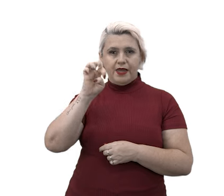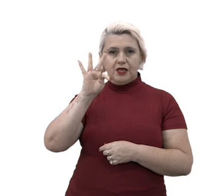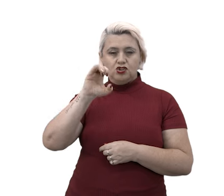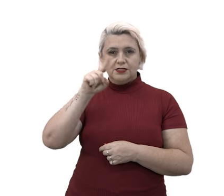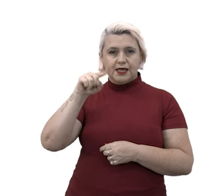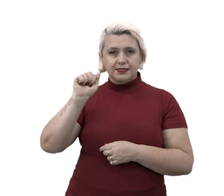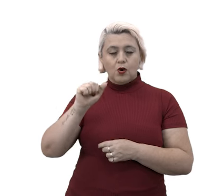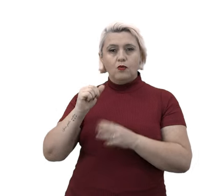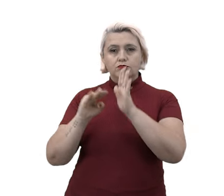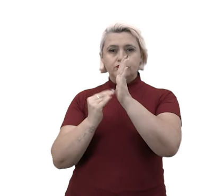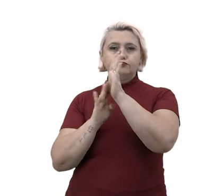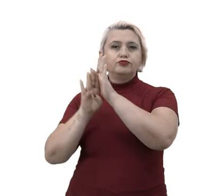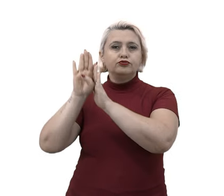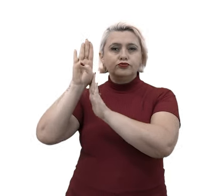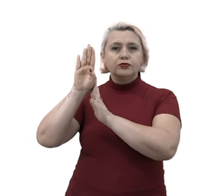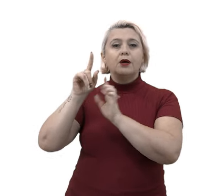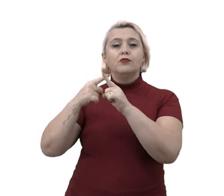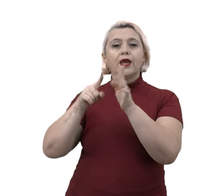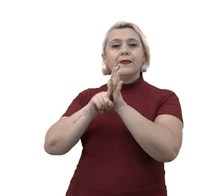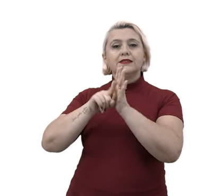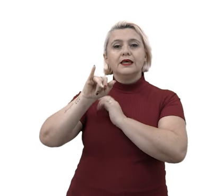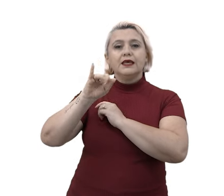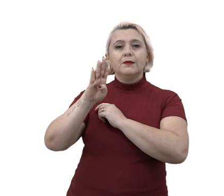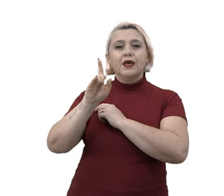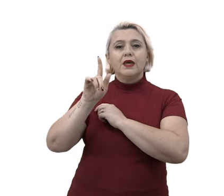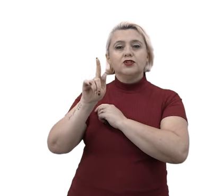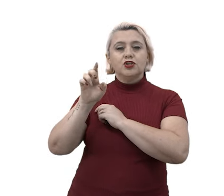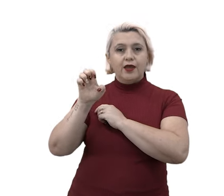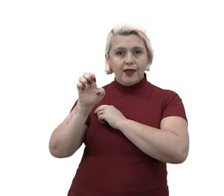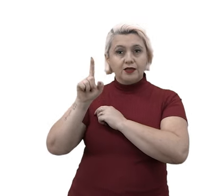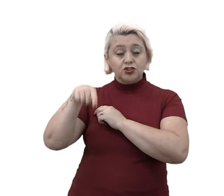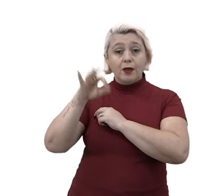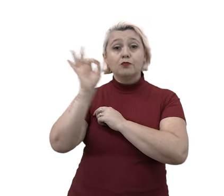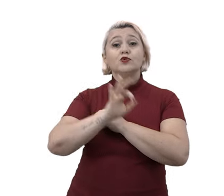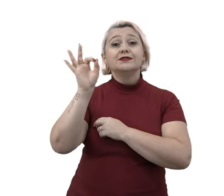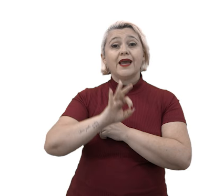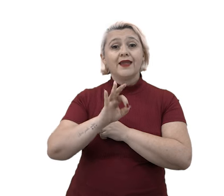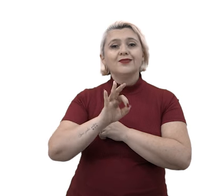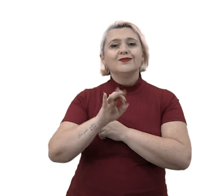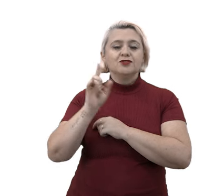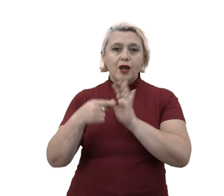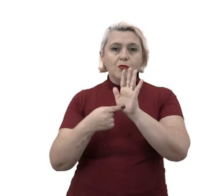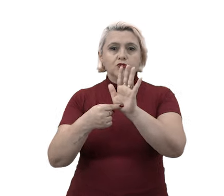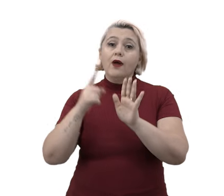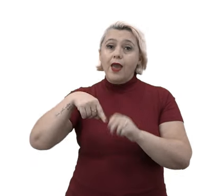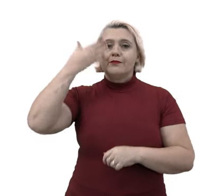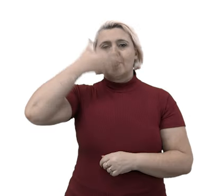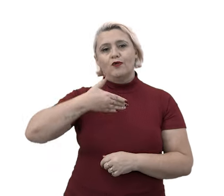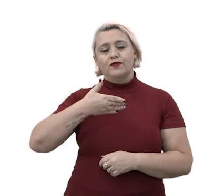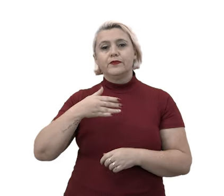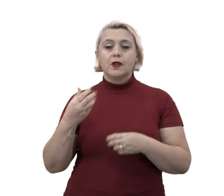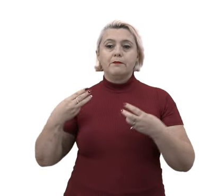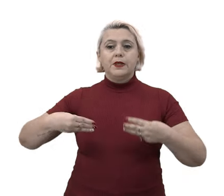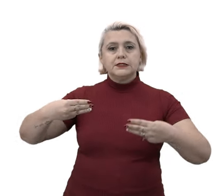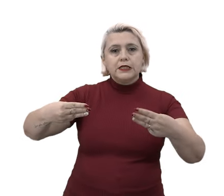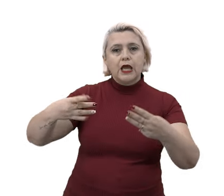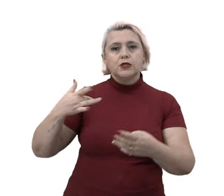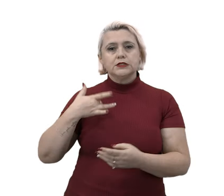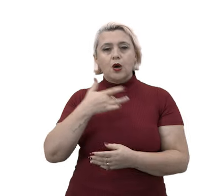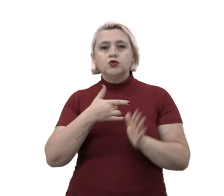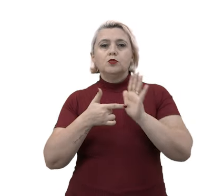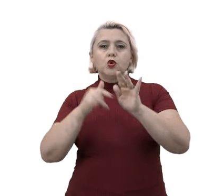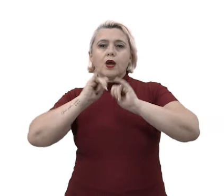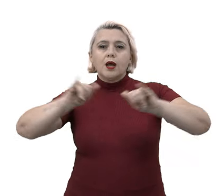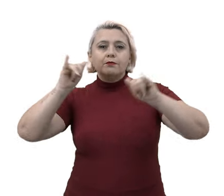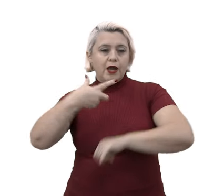década, conforme dados do IBGE, está vendo? Apareceu porcentagem, dado estatístico, é comprovação. O Ministério da